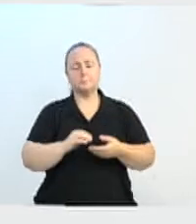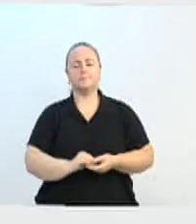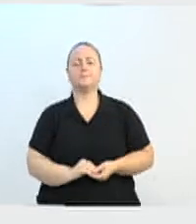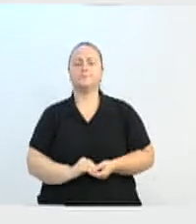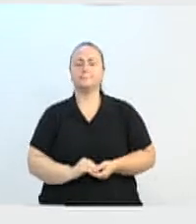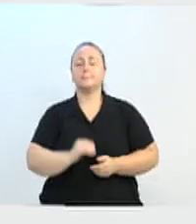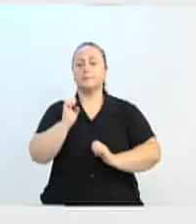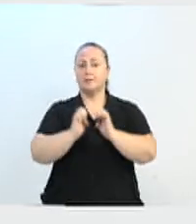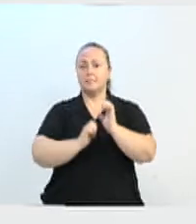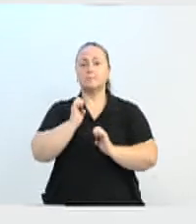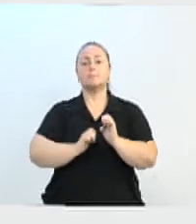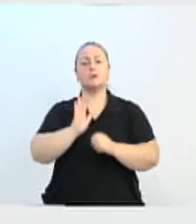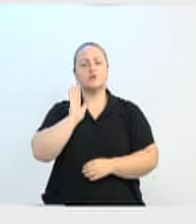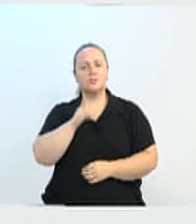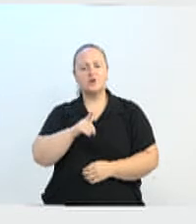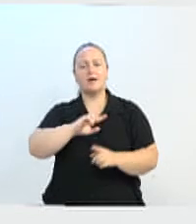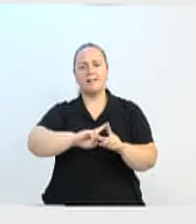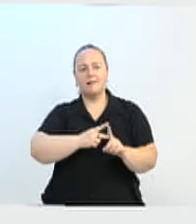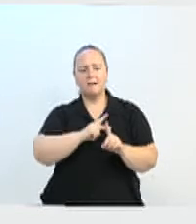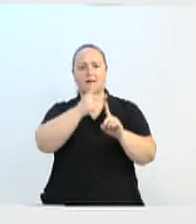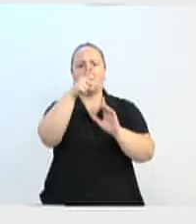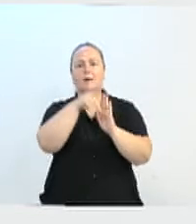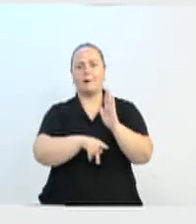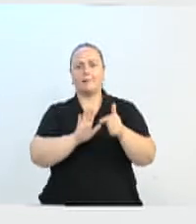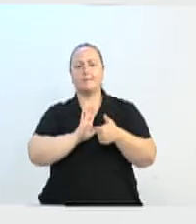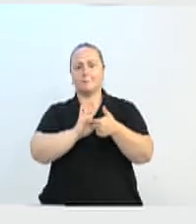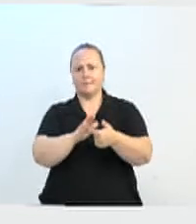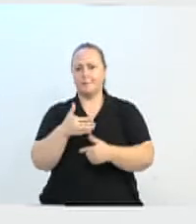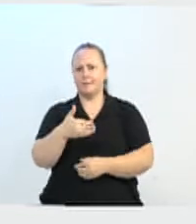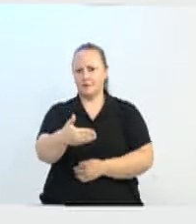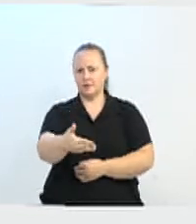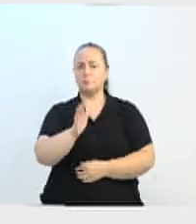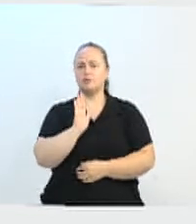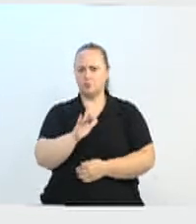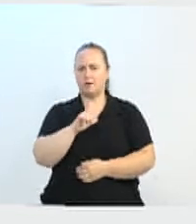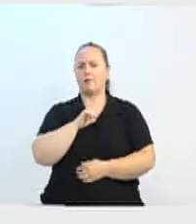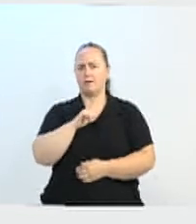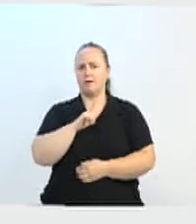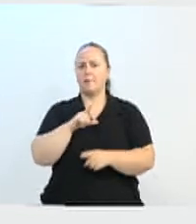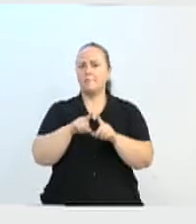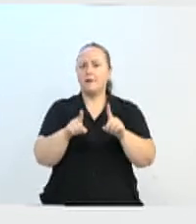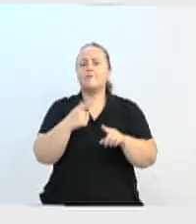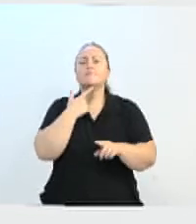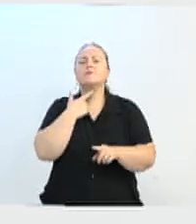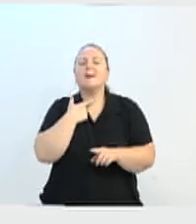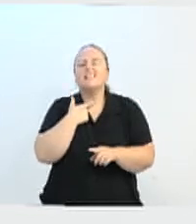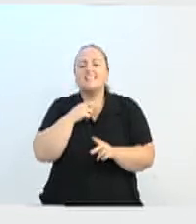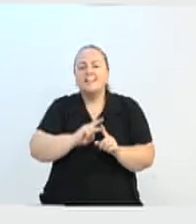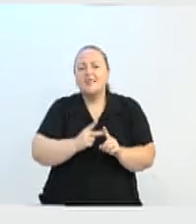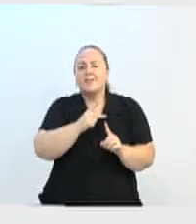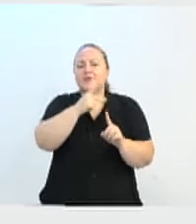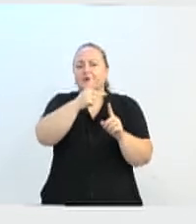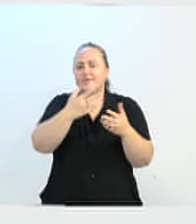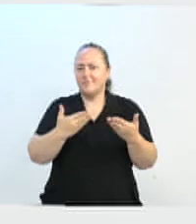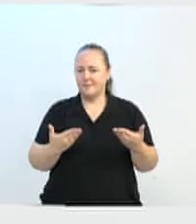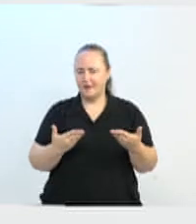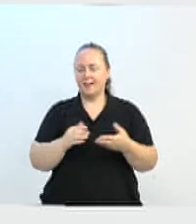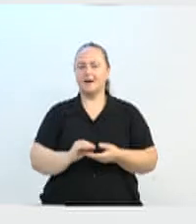inovadores, então, empresas normalmente já constituídas e querem inovar. E os